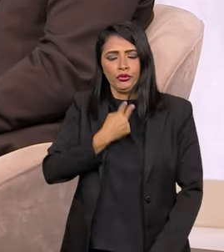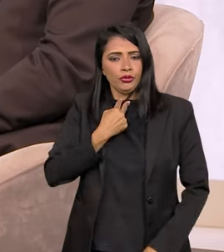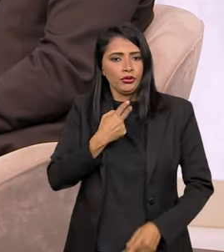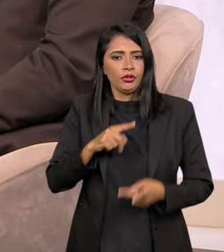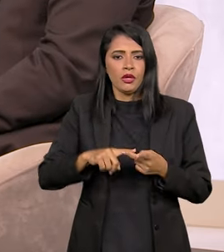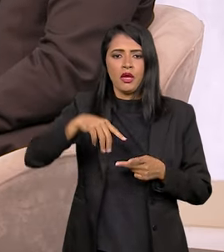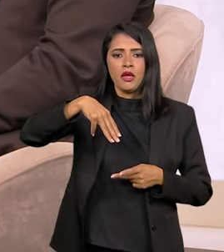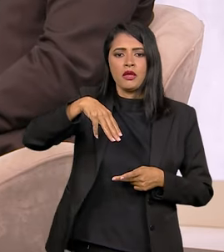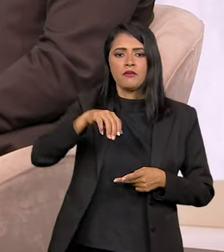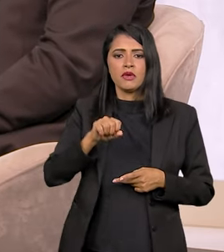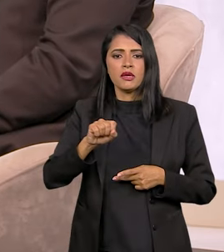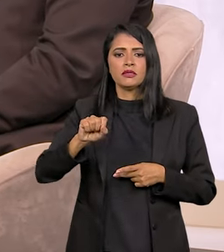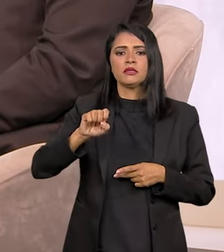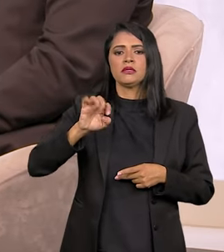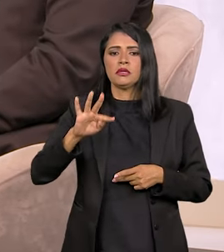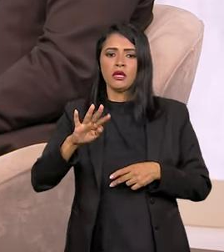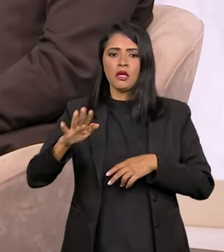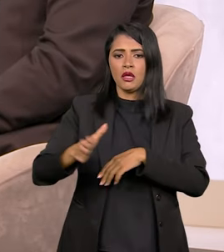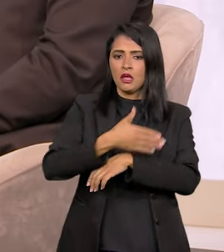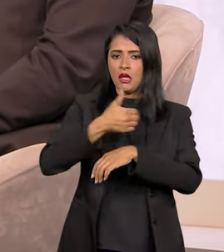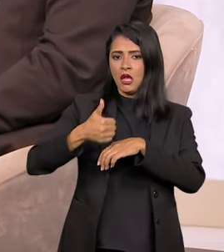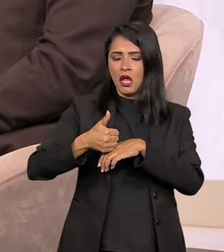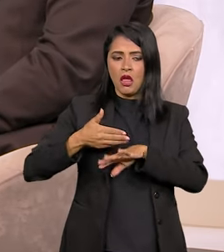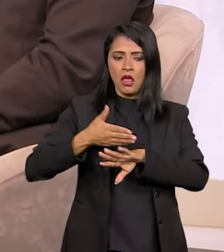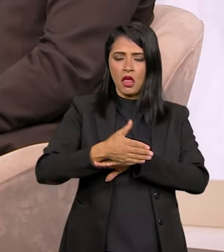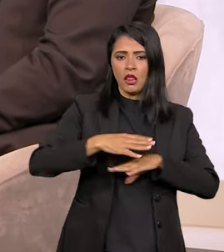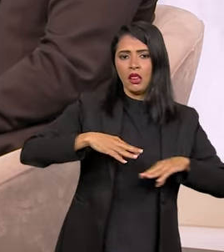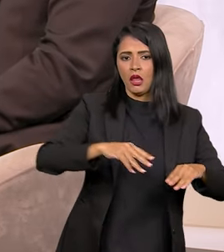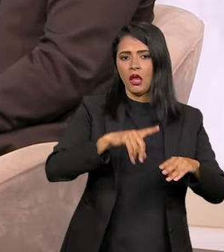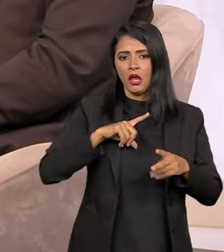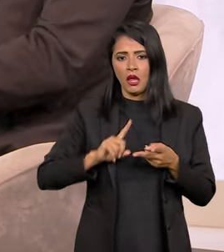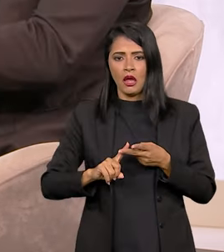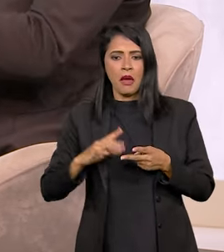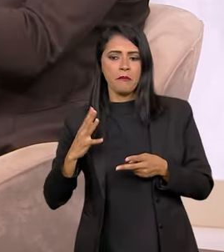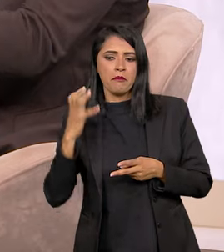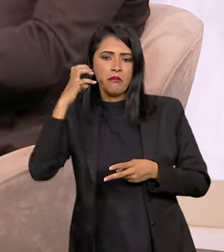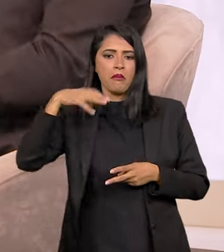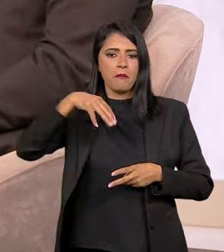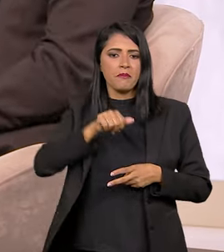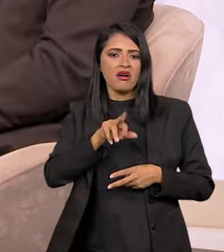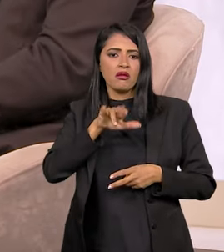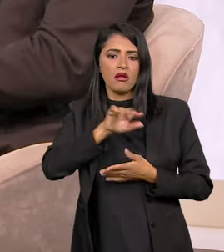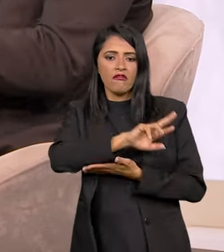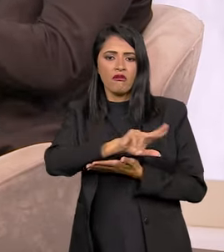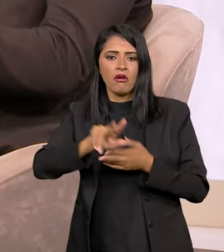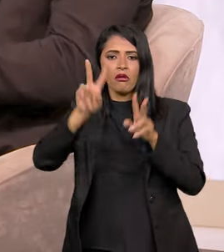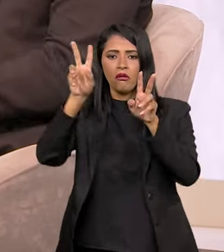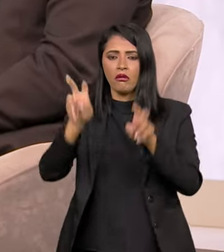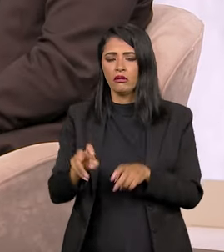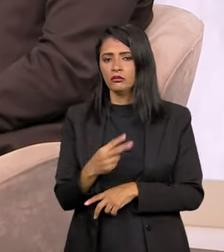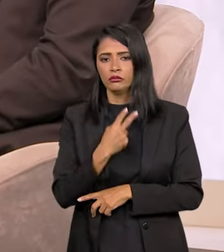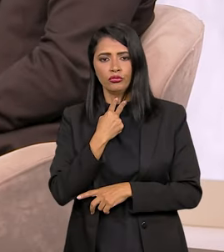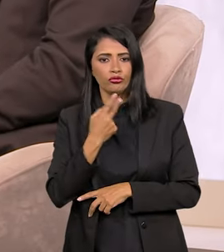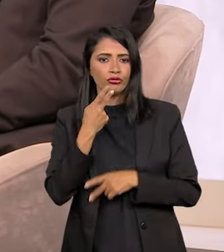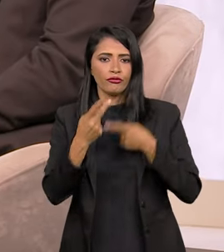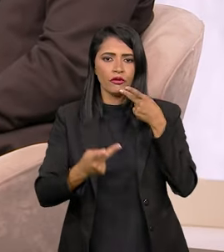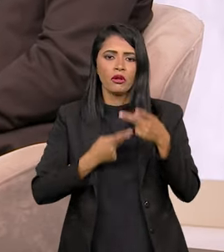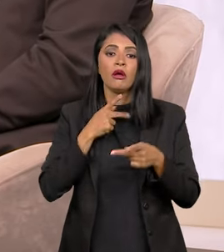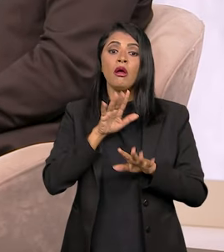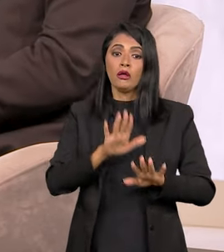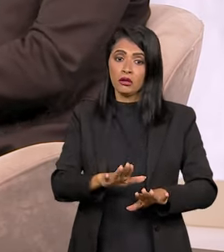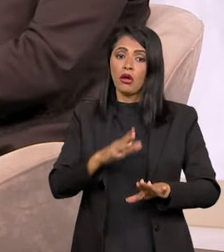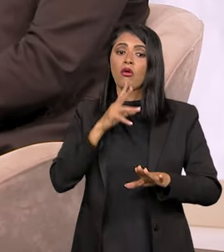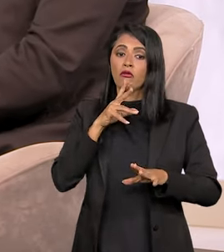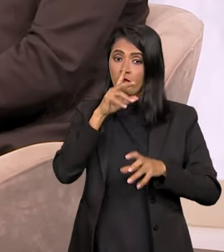tratados. A questão do MST ou ocupação de terras. A própria questão da Marielle. Vários temas não podiam ser tratados. Então,